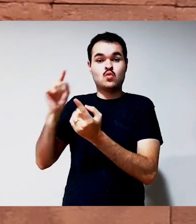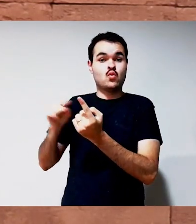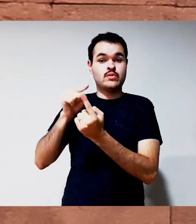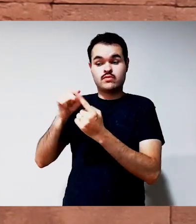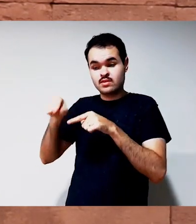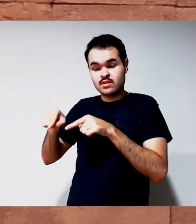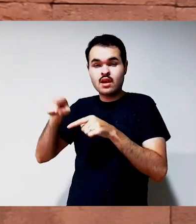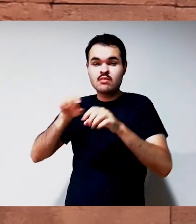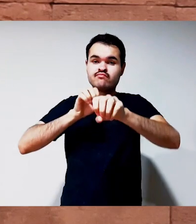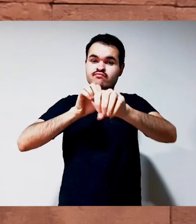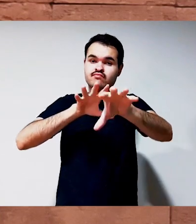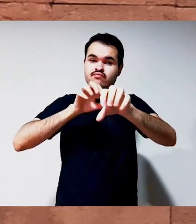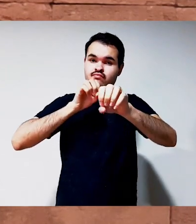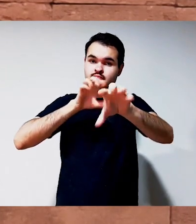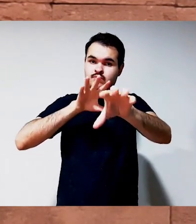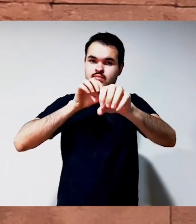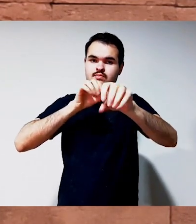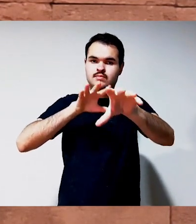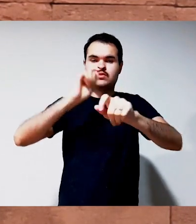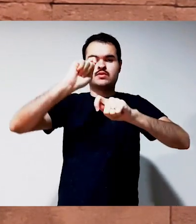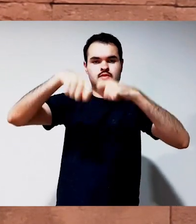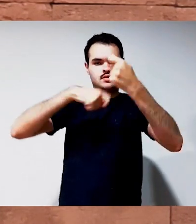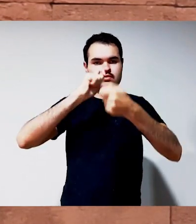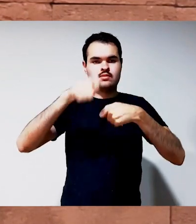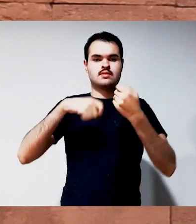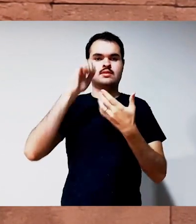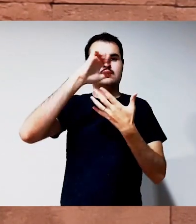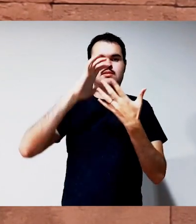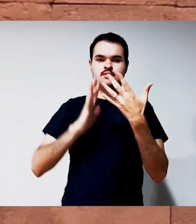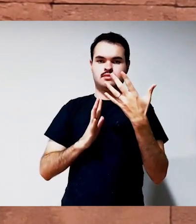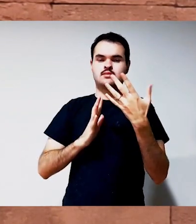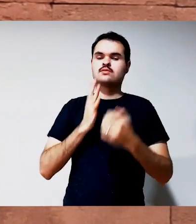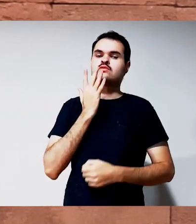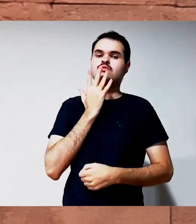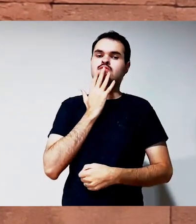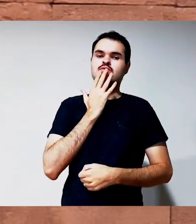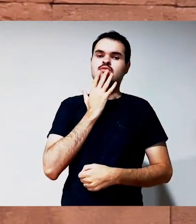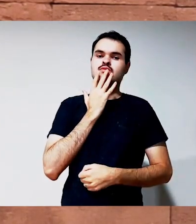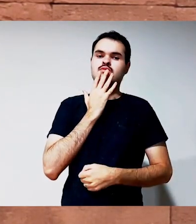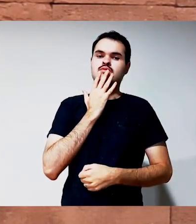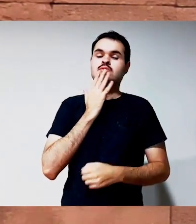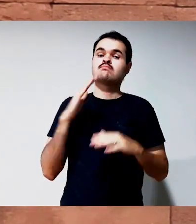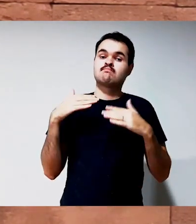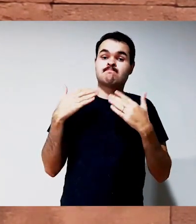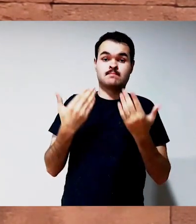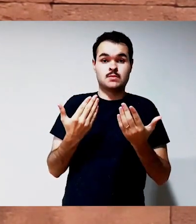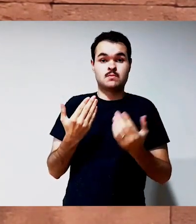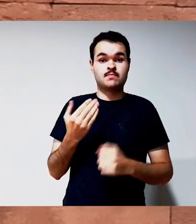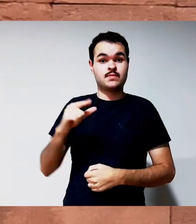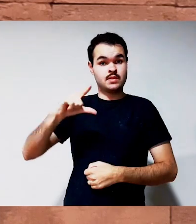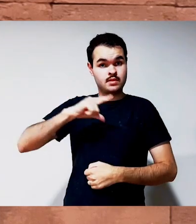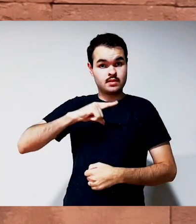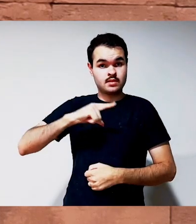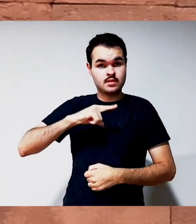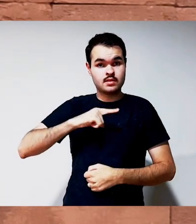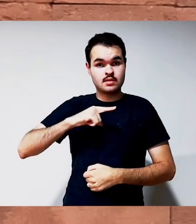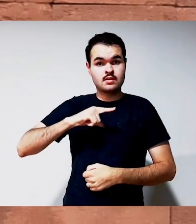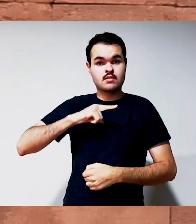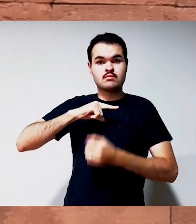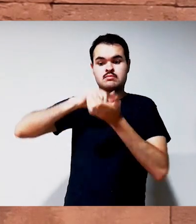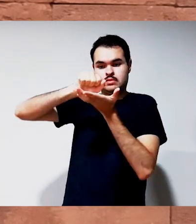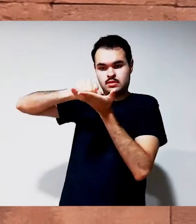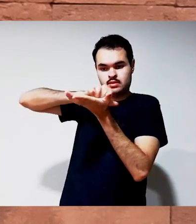ilustrador. O objetivo dele era ensinar os sinais das cores em libras. Então a gente tem a língua